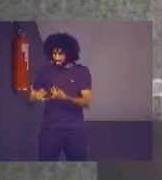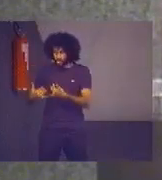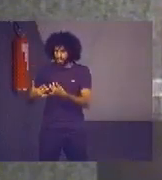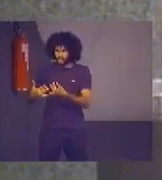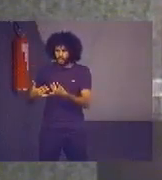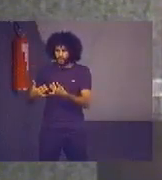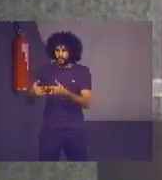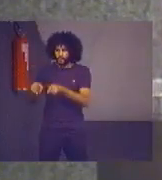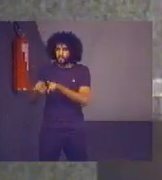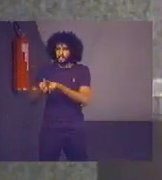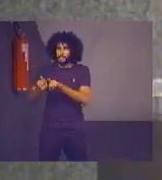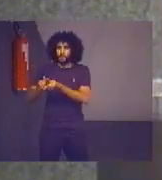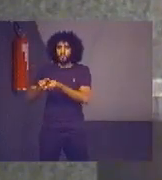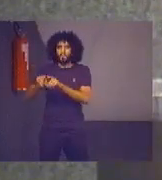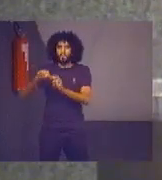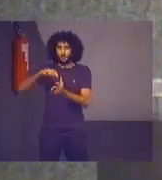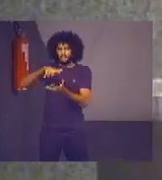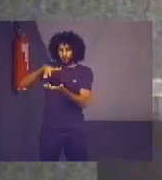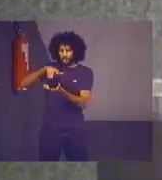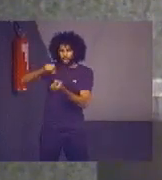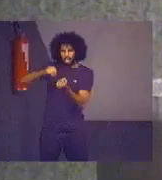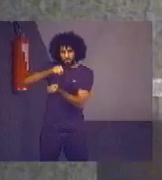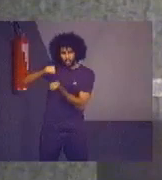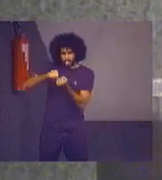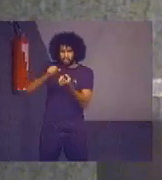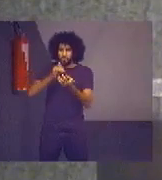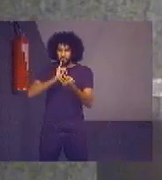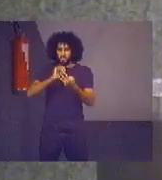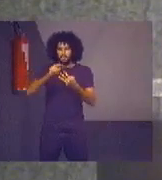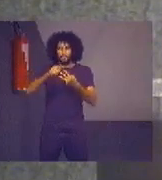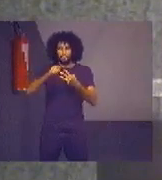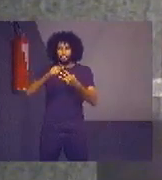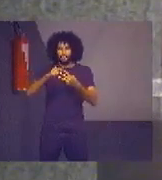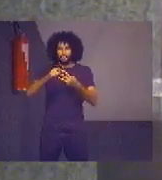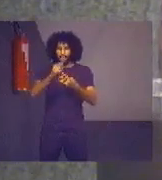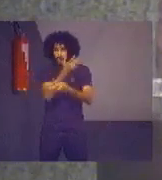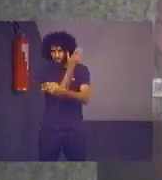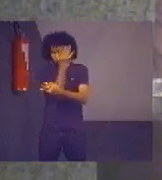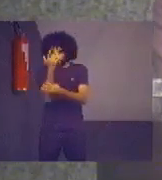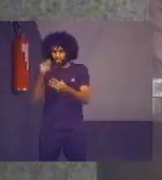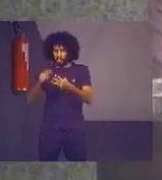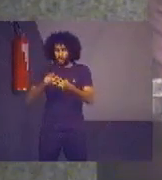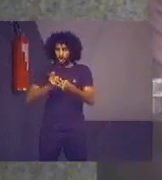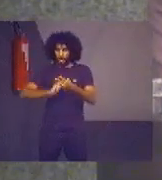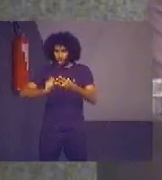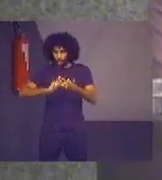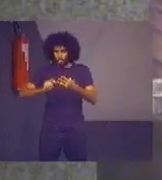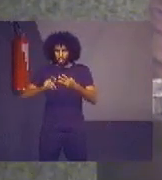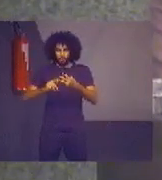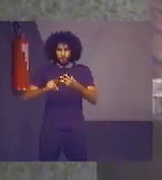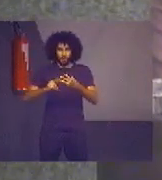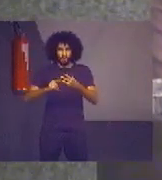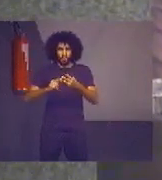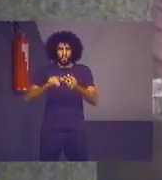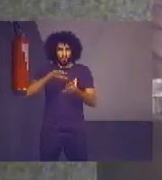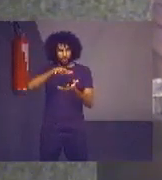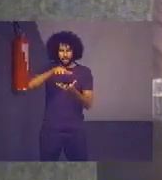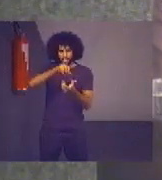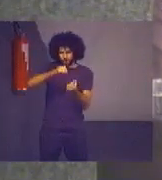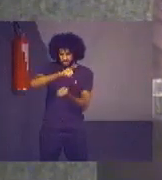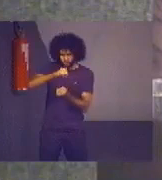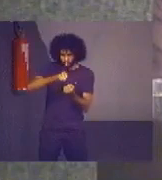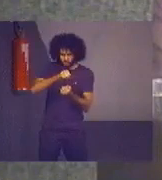da sustentabilidade, que são a dimensão ambiental, econômica e social, que já são mais